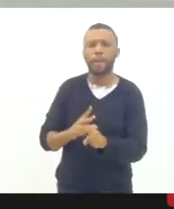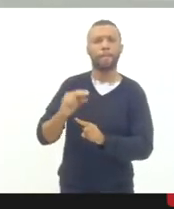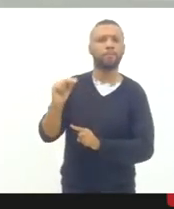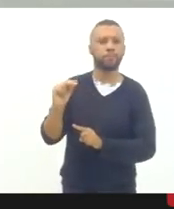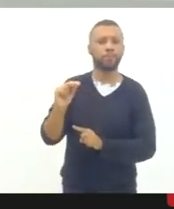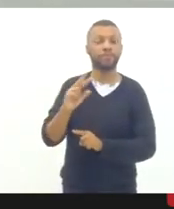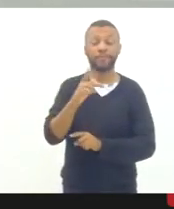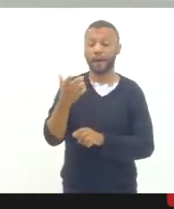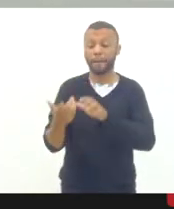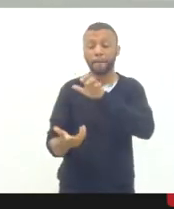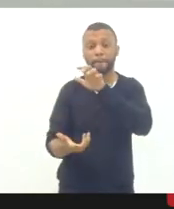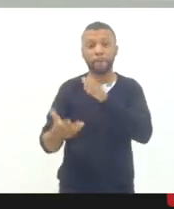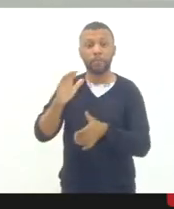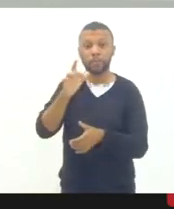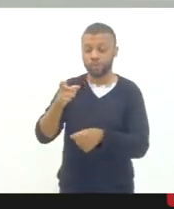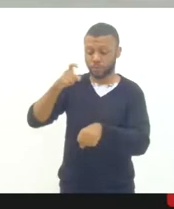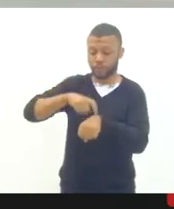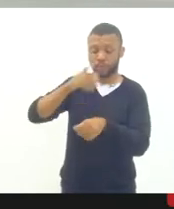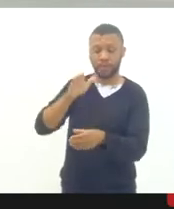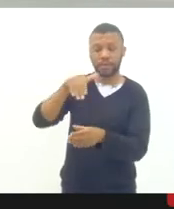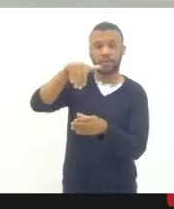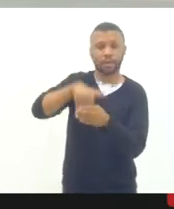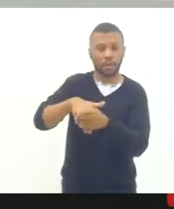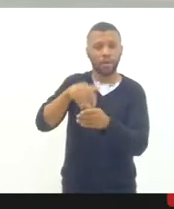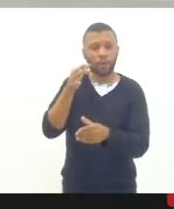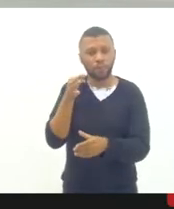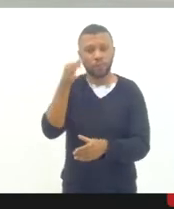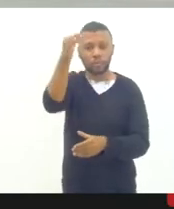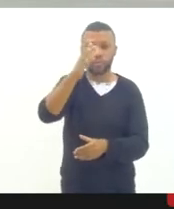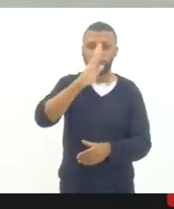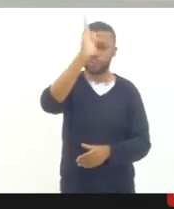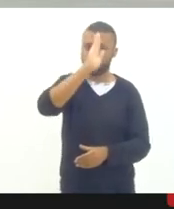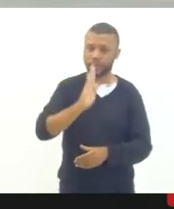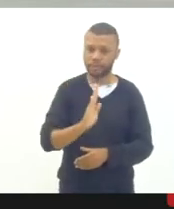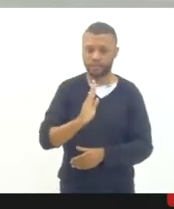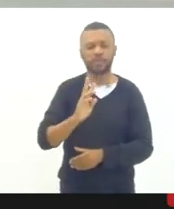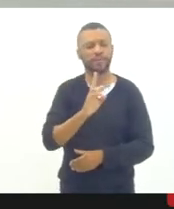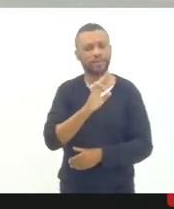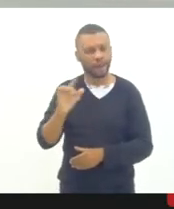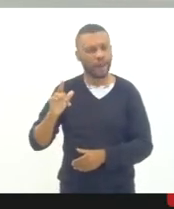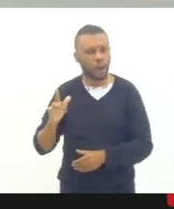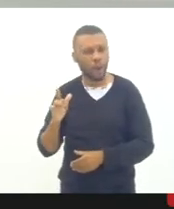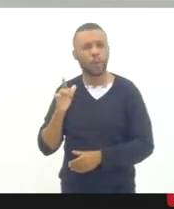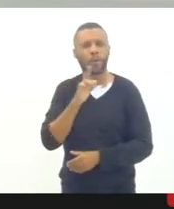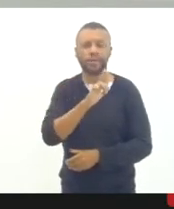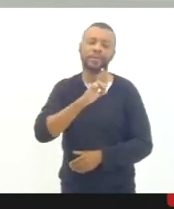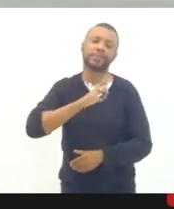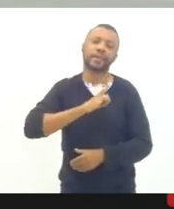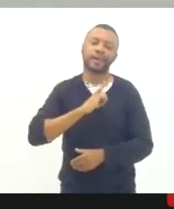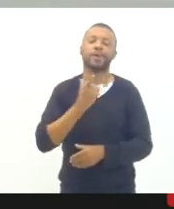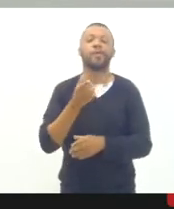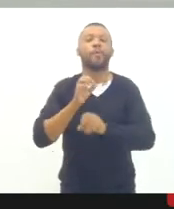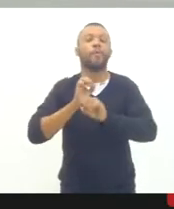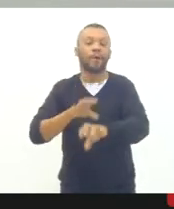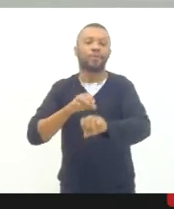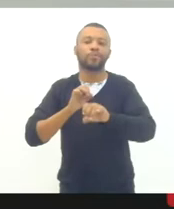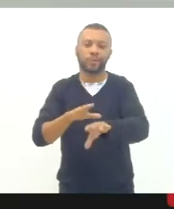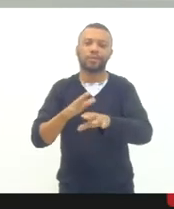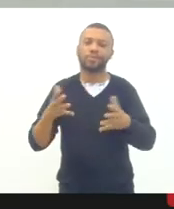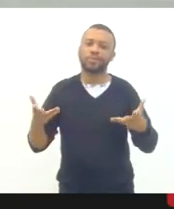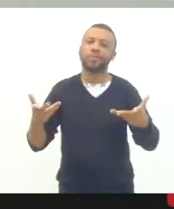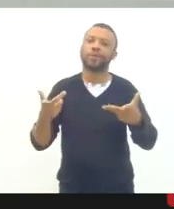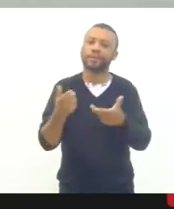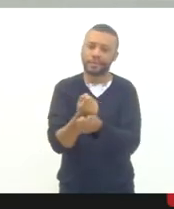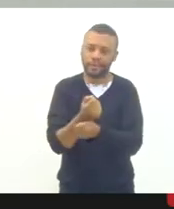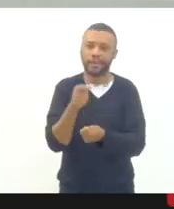vamos mudar nessas eleições o rumo do nosso país e vamos ter uma educação que